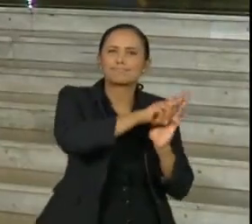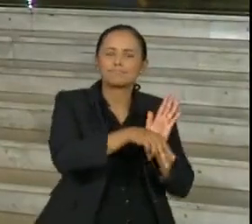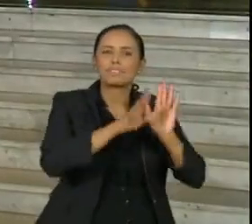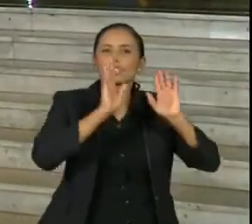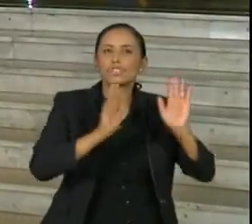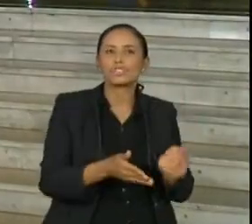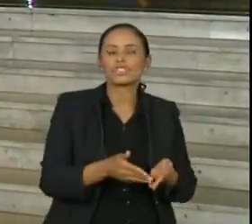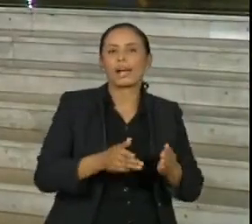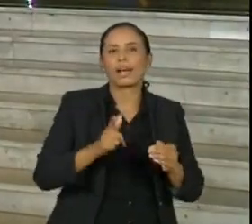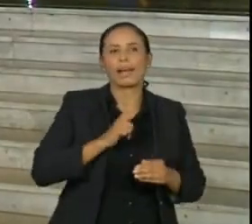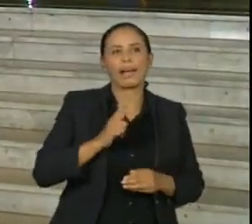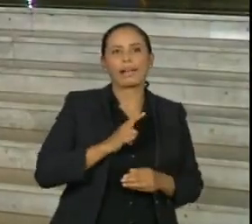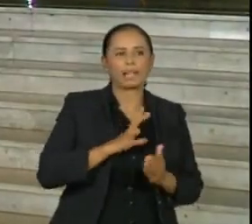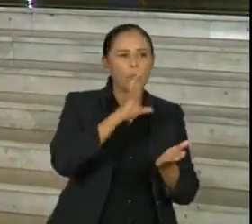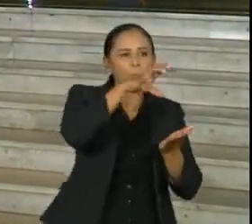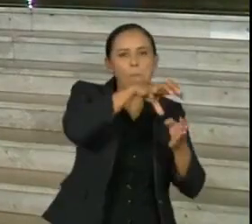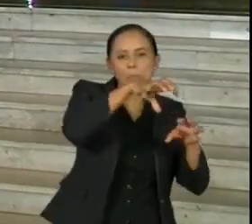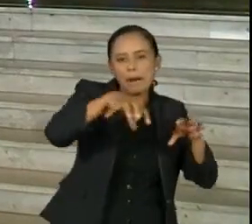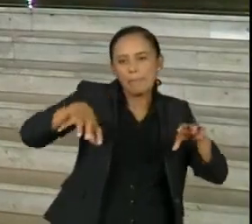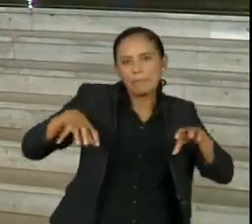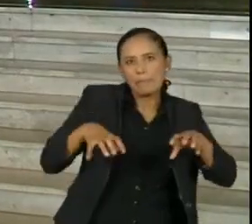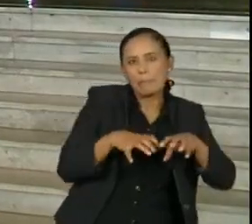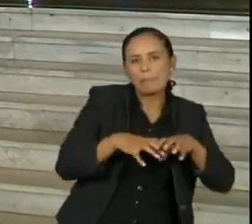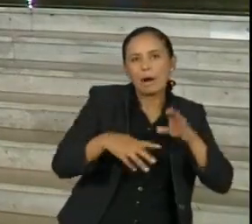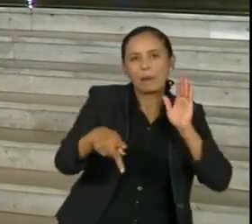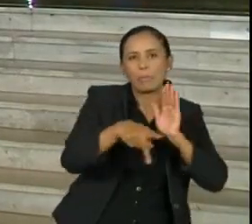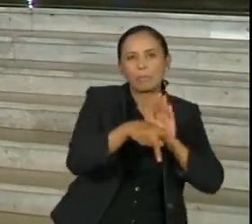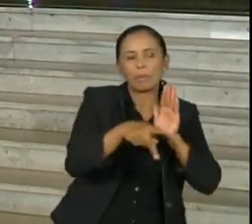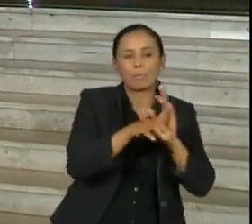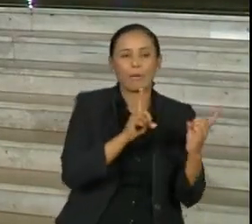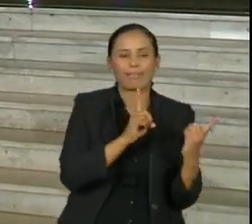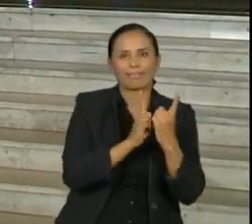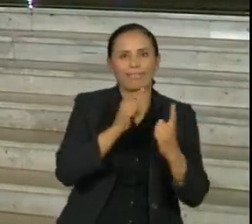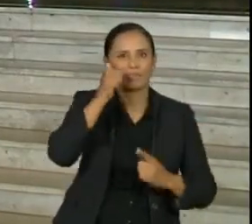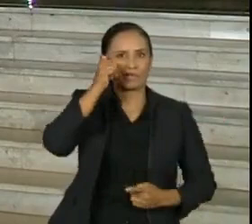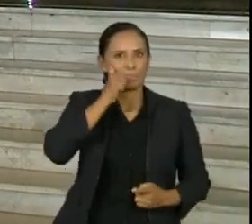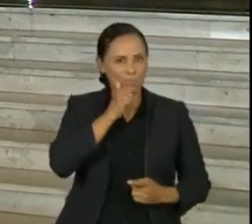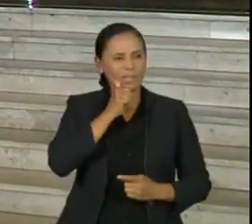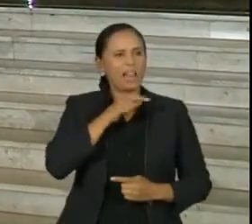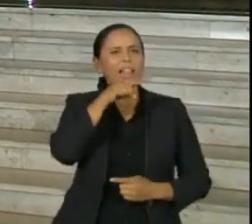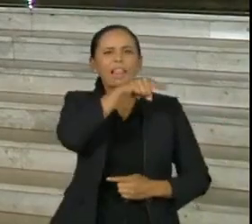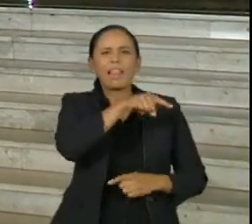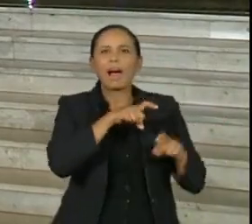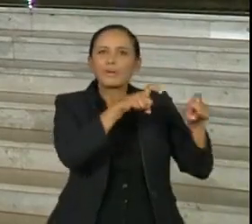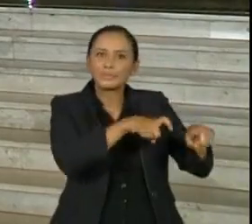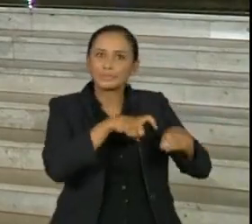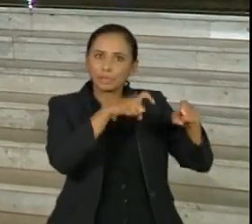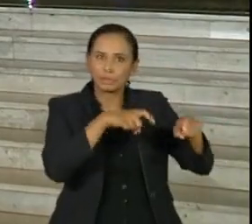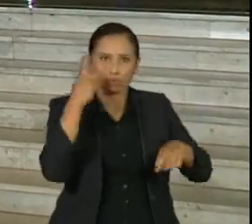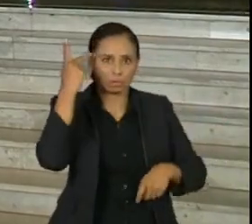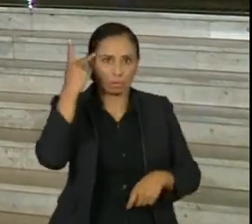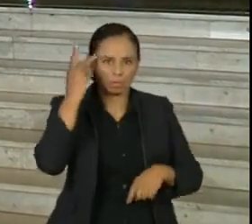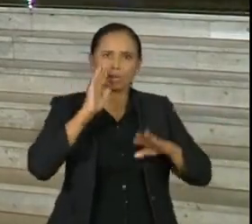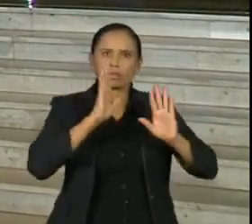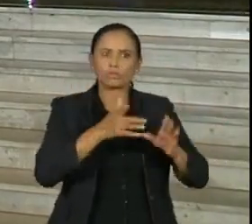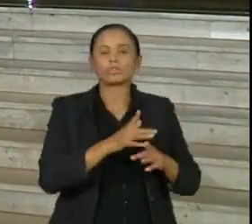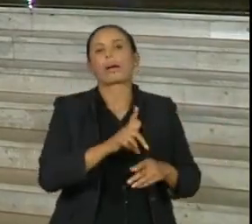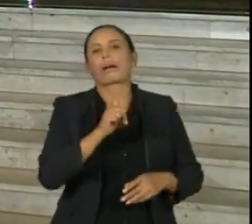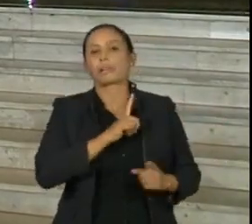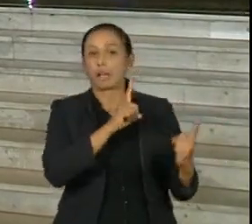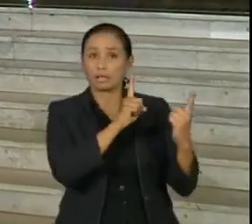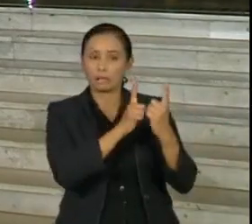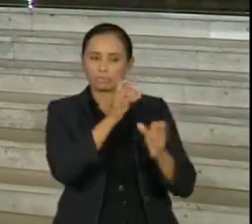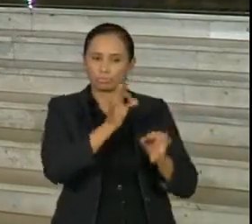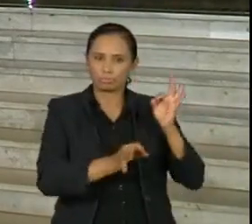casas da mulher no interior do Estado. Nessas casas, as mulheres encontram assistência jurídica e também